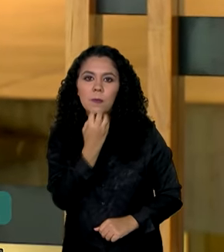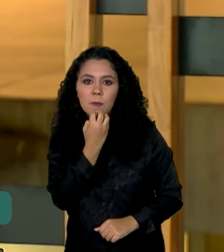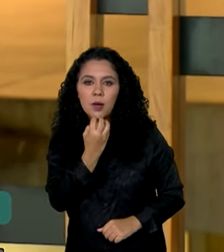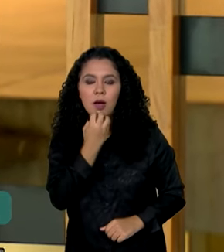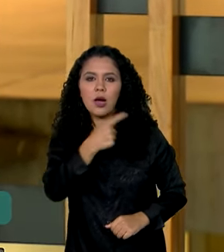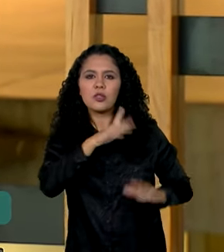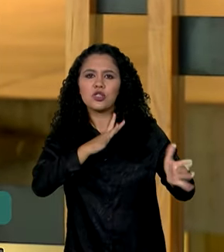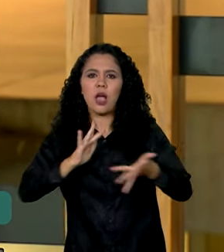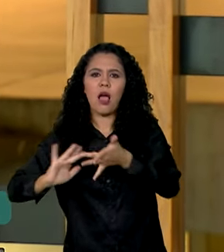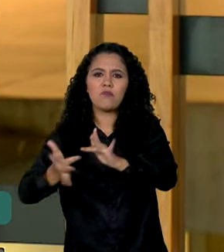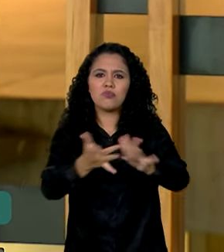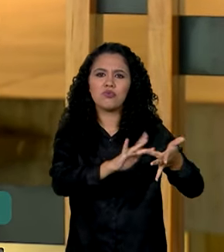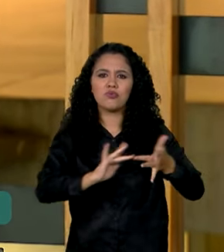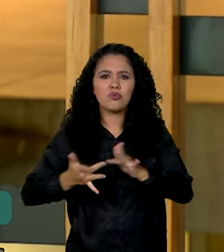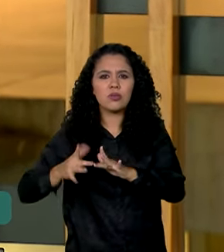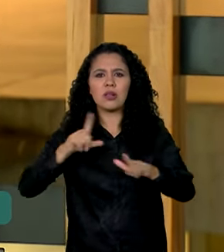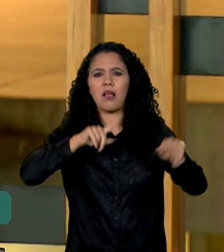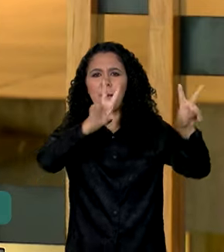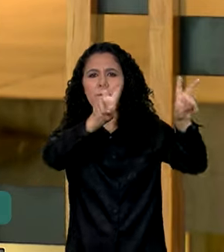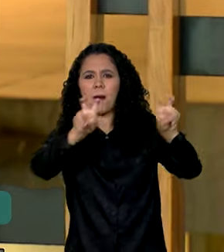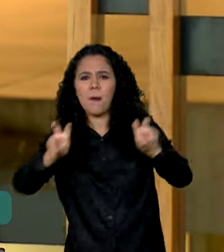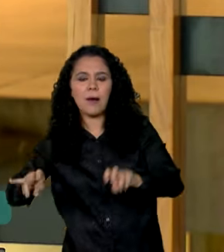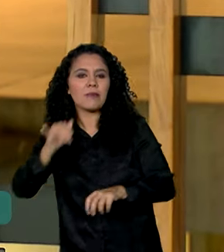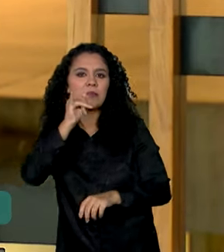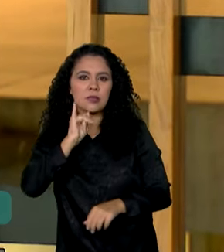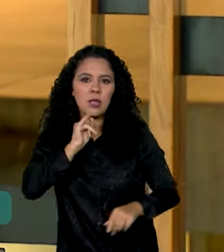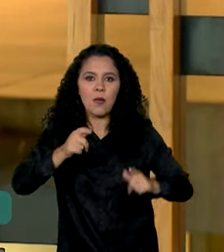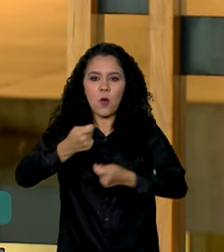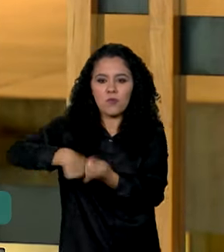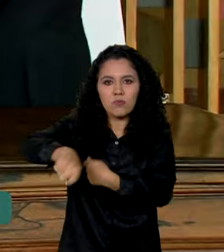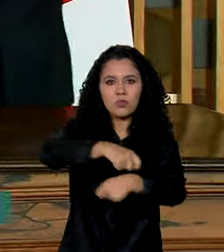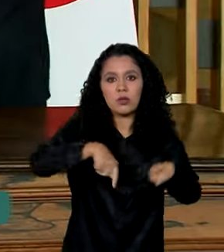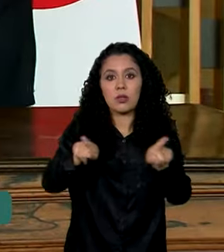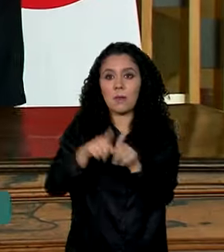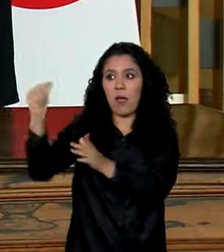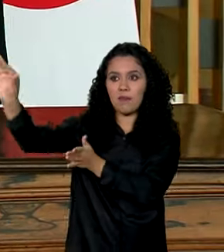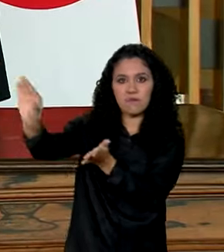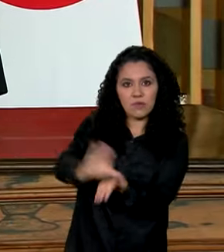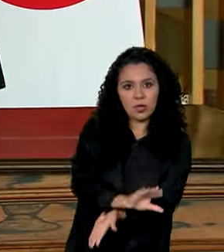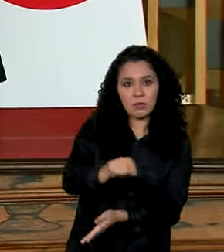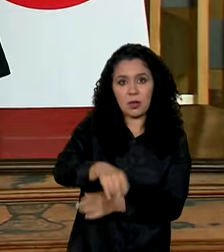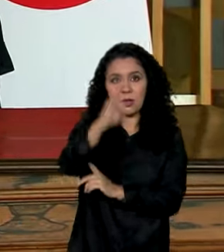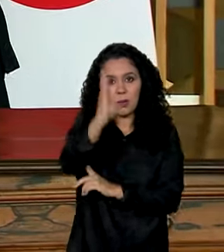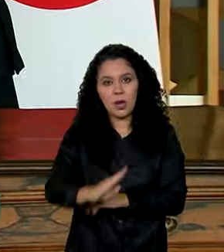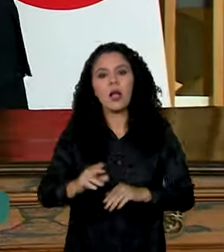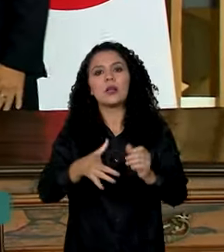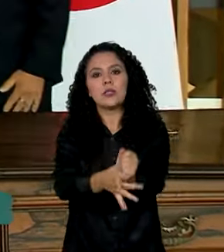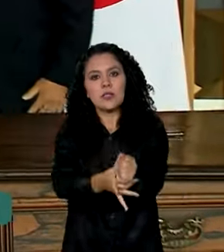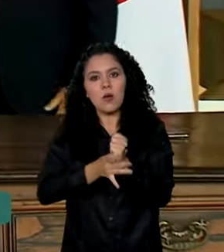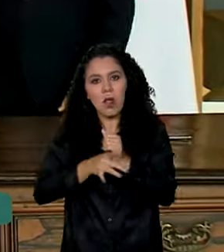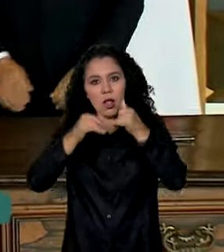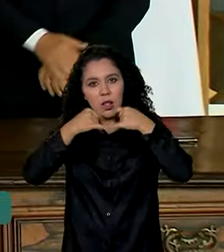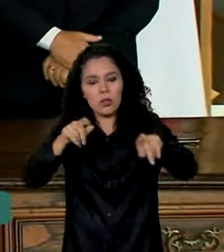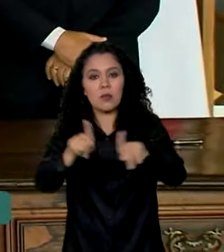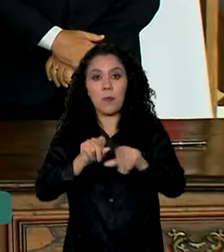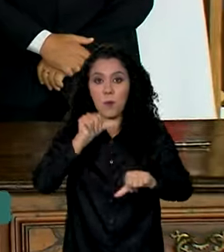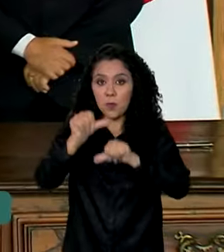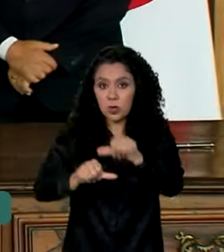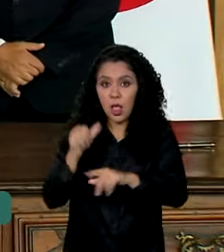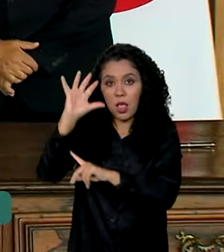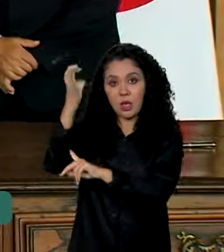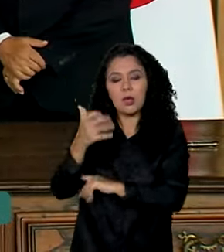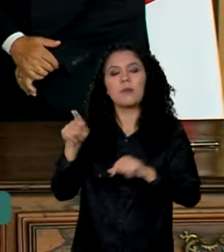tratados de temas como expansão do comércio e investimentos, segurança energética, mudança do clima,